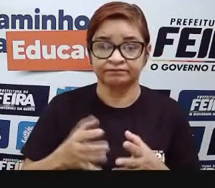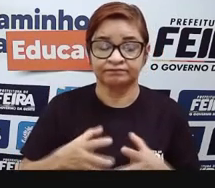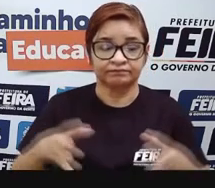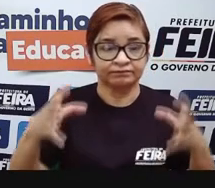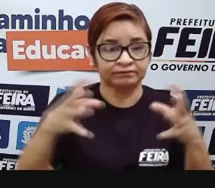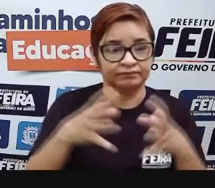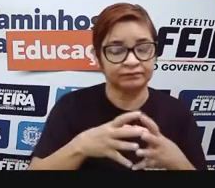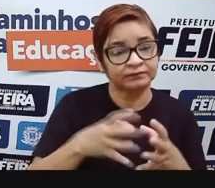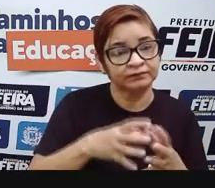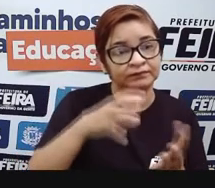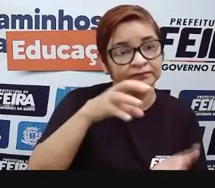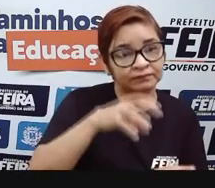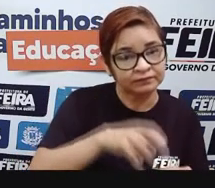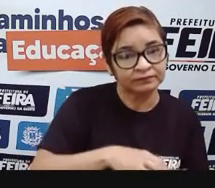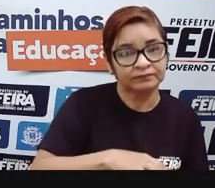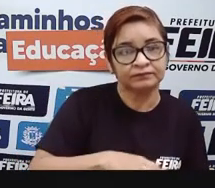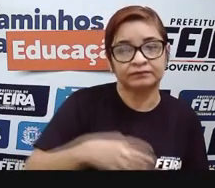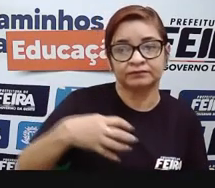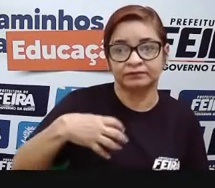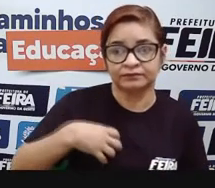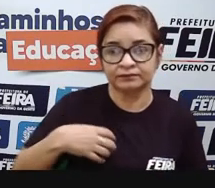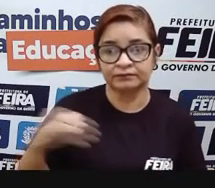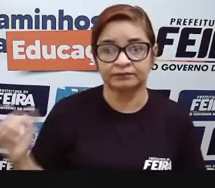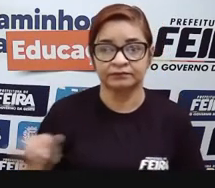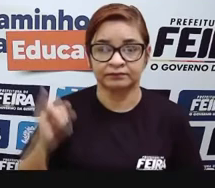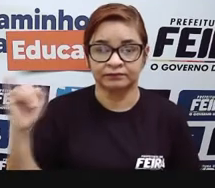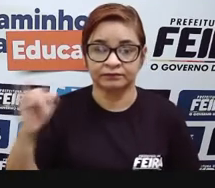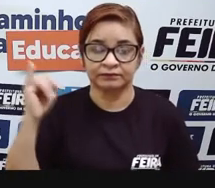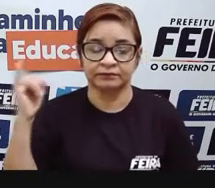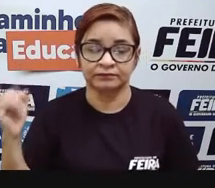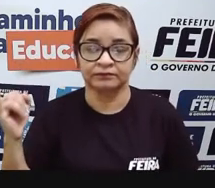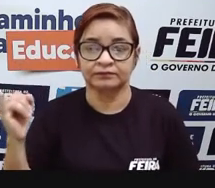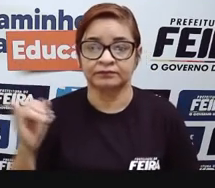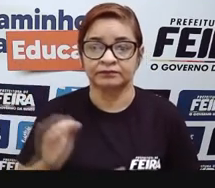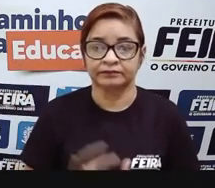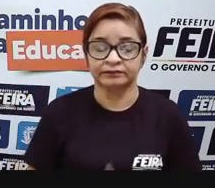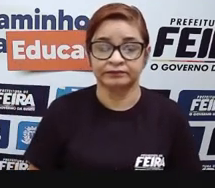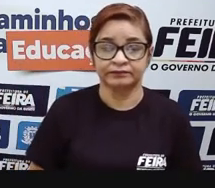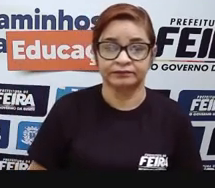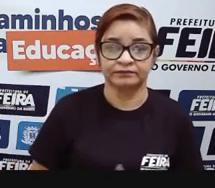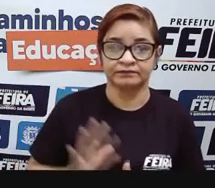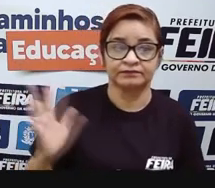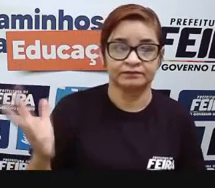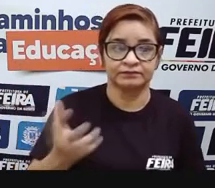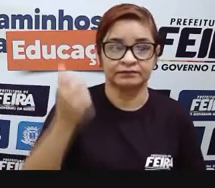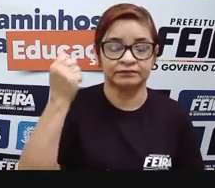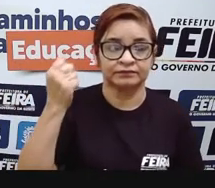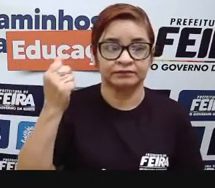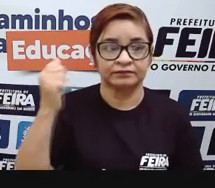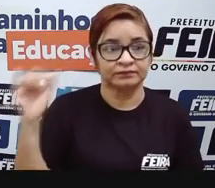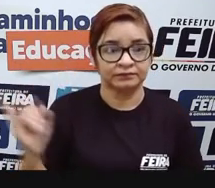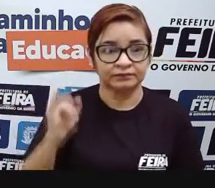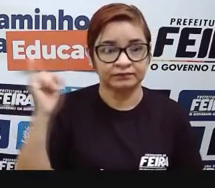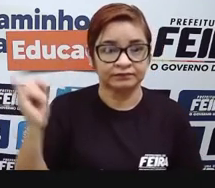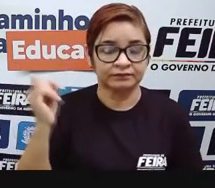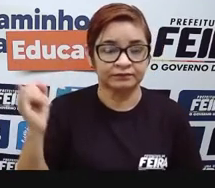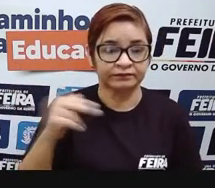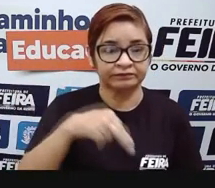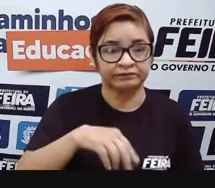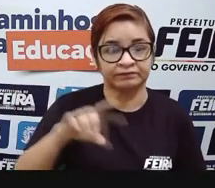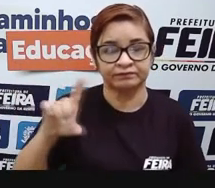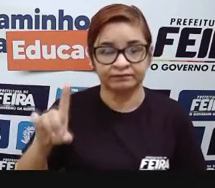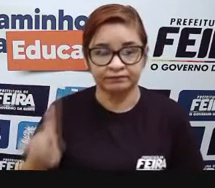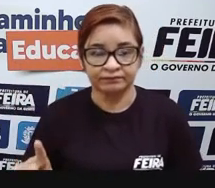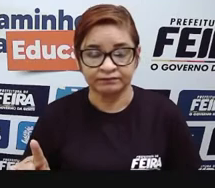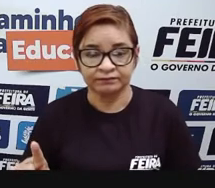urbano da Bahia. Vejam só a importância da nossa princesa. O maior do interior do norte e nordeste e um dos mais importantes